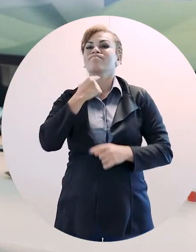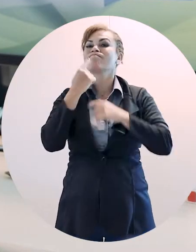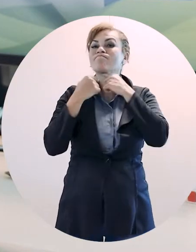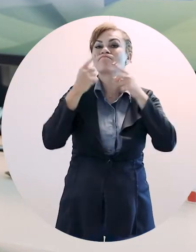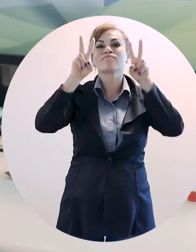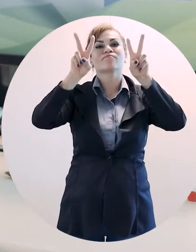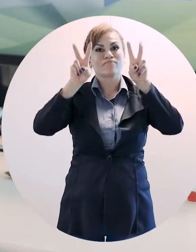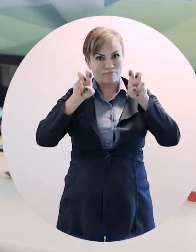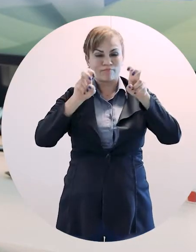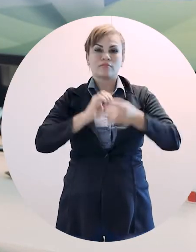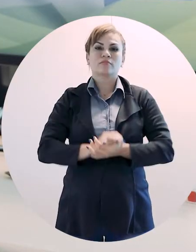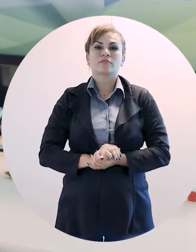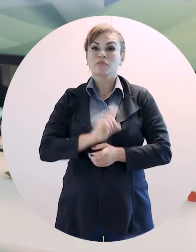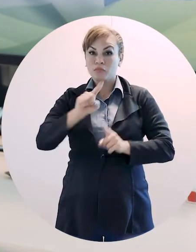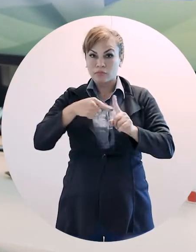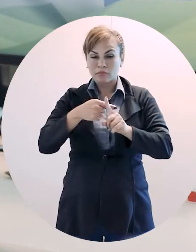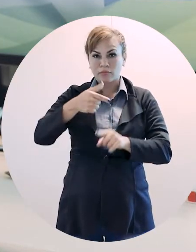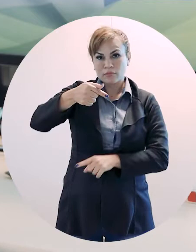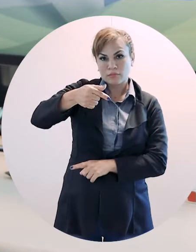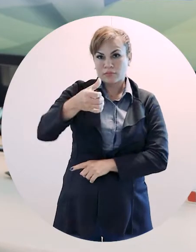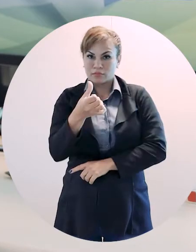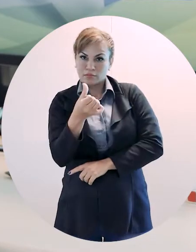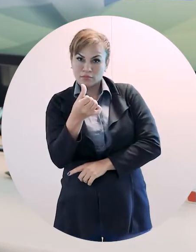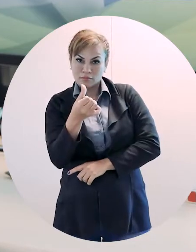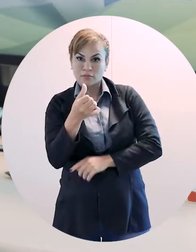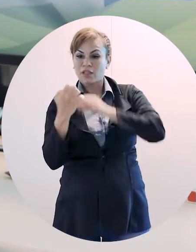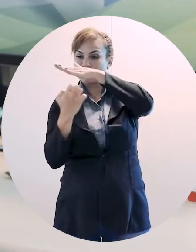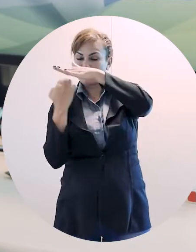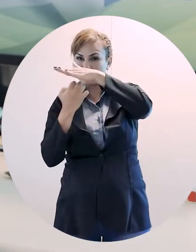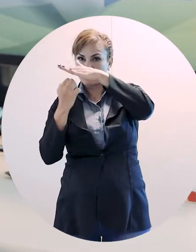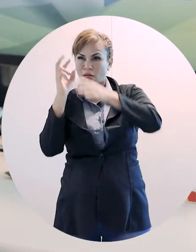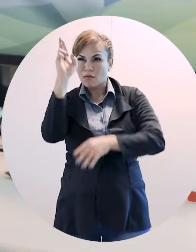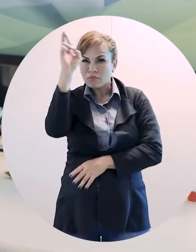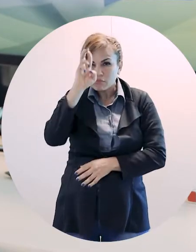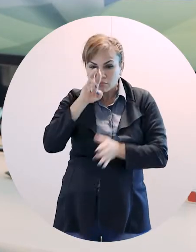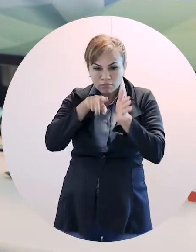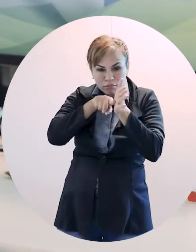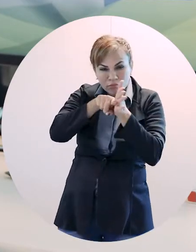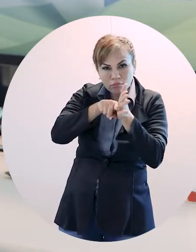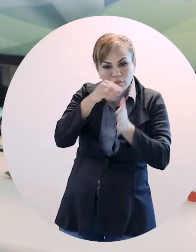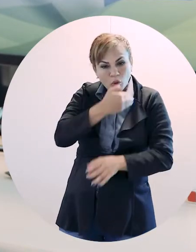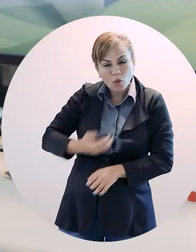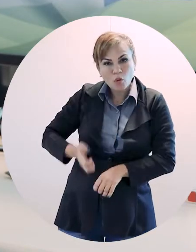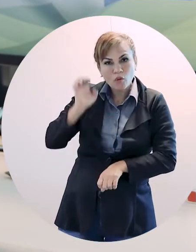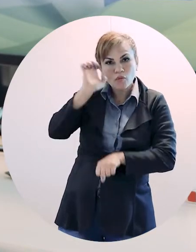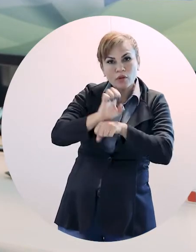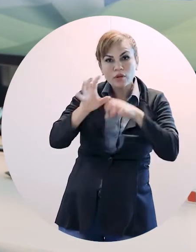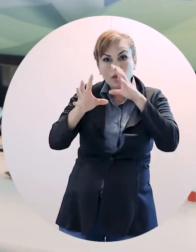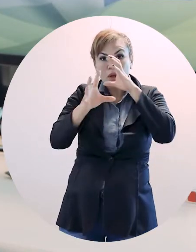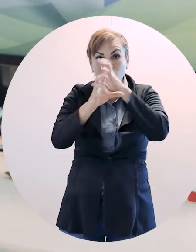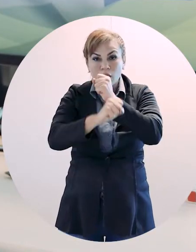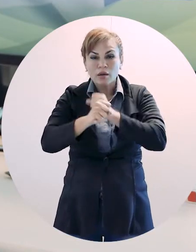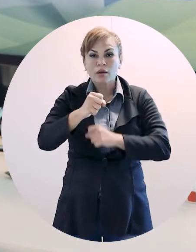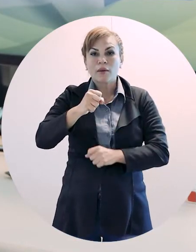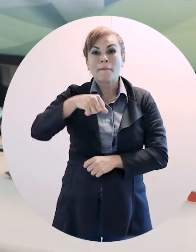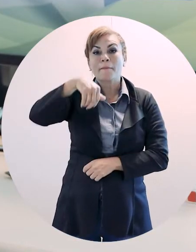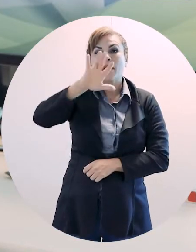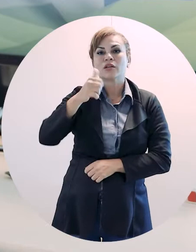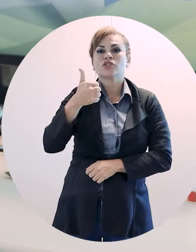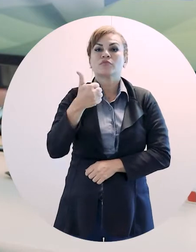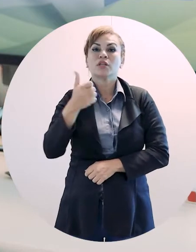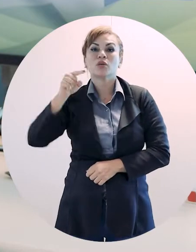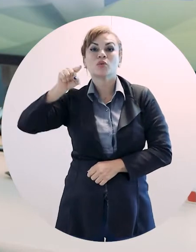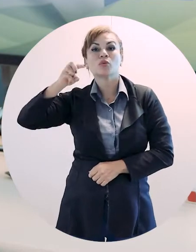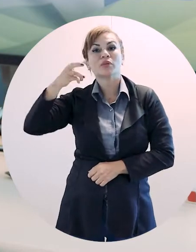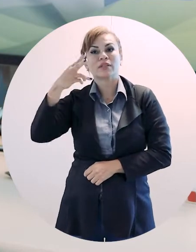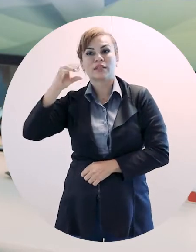dúvidas sobre o assunto. E mais, 76 estabelecimentos foram fiscalizados e o governo registra mais de